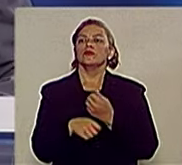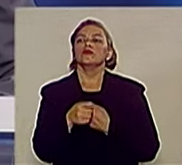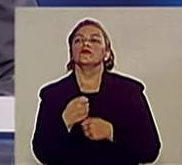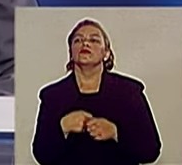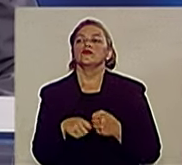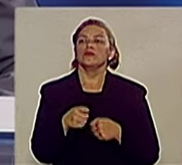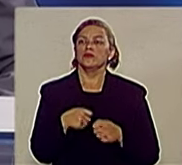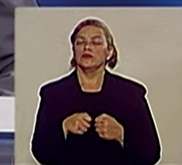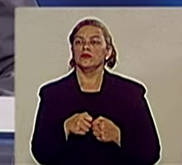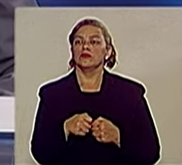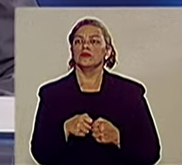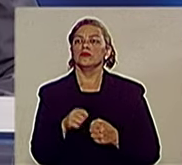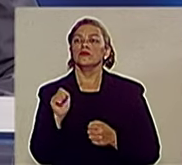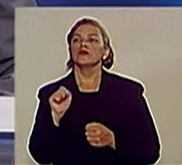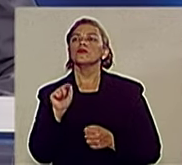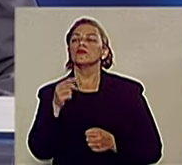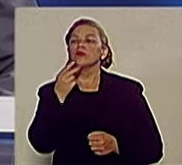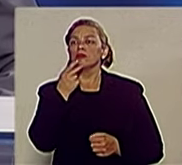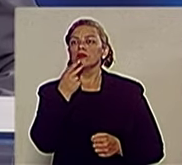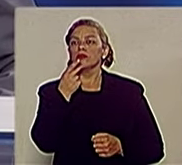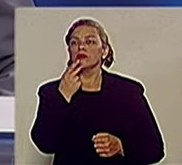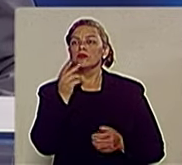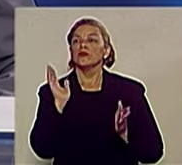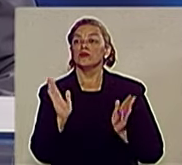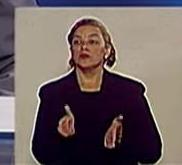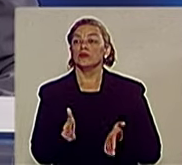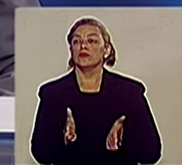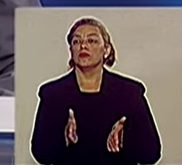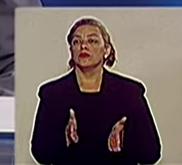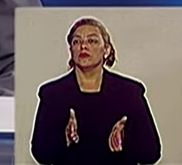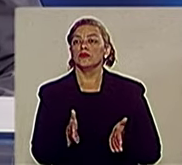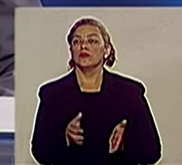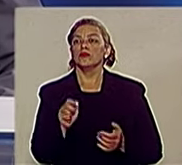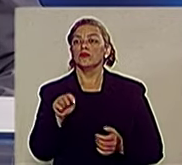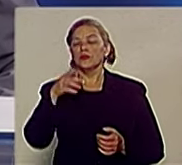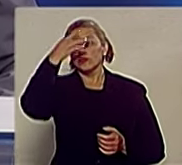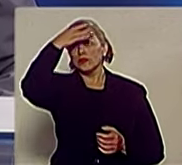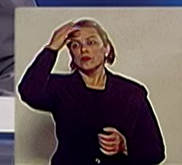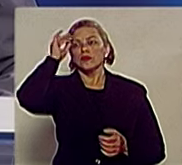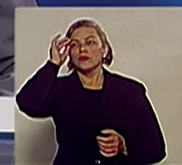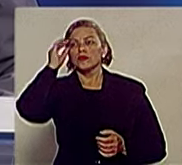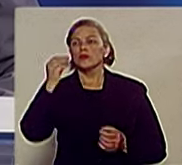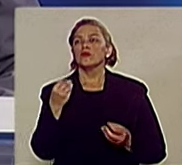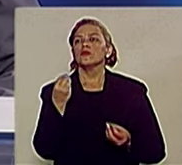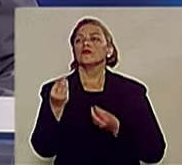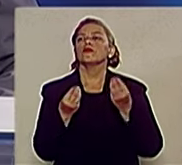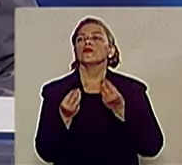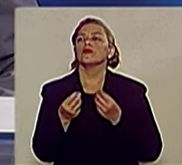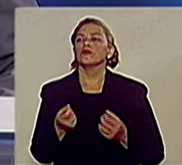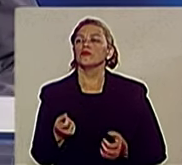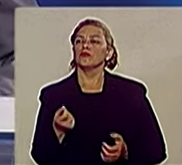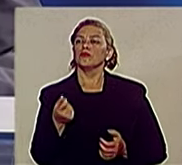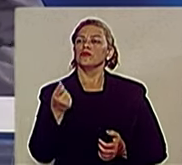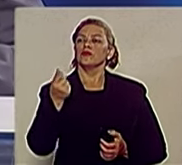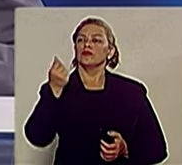apresentando, o senhor, essa gestão atual, do jeito que se gasta dinheiro,